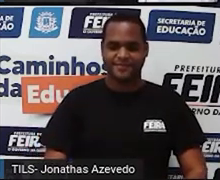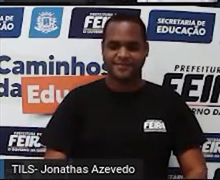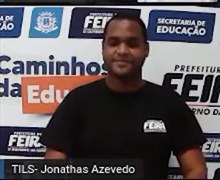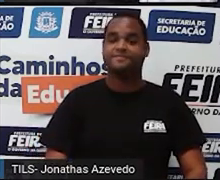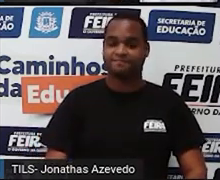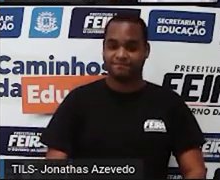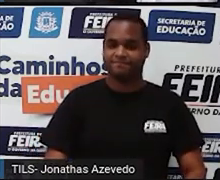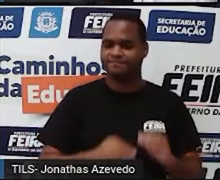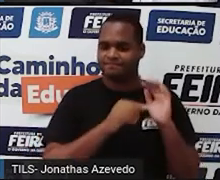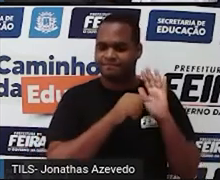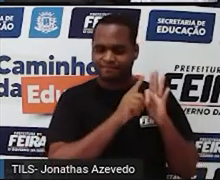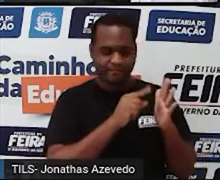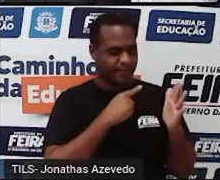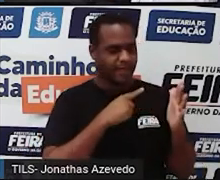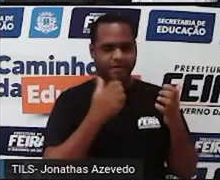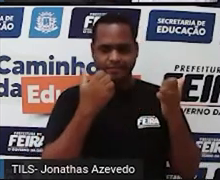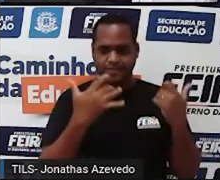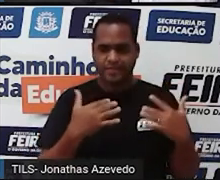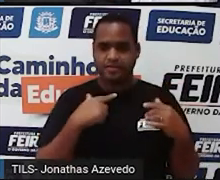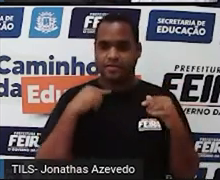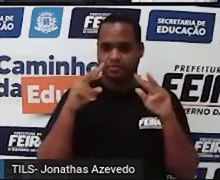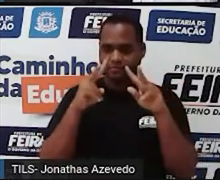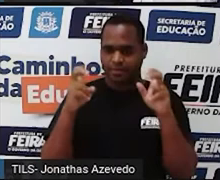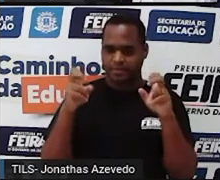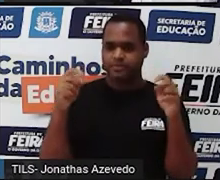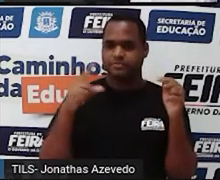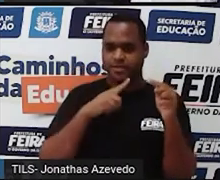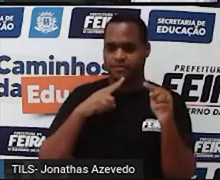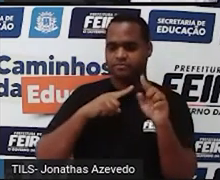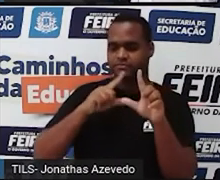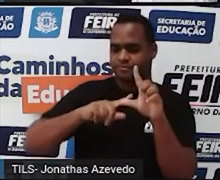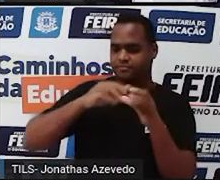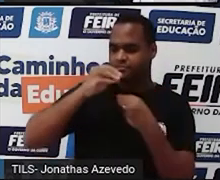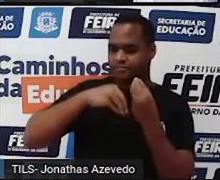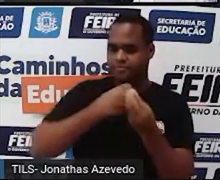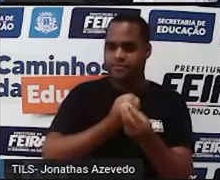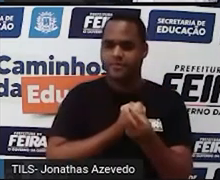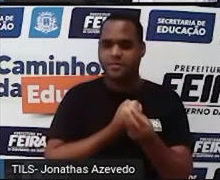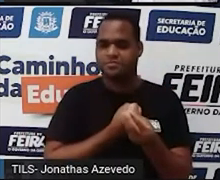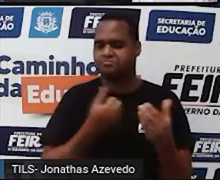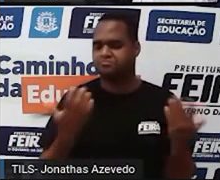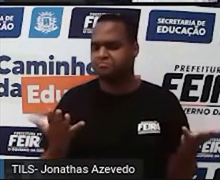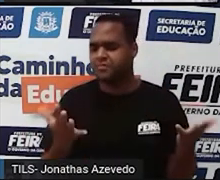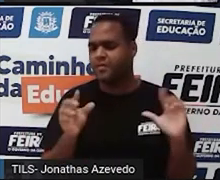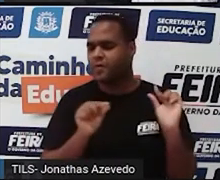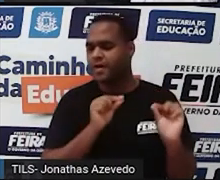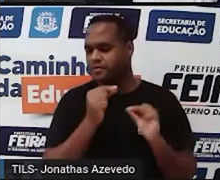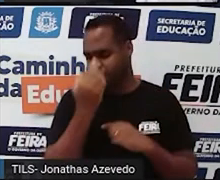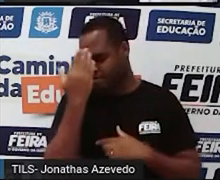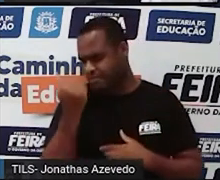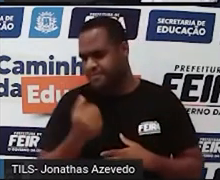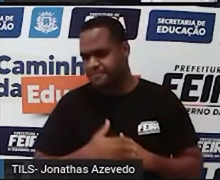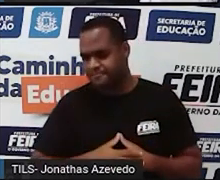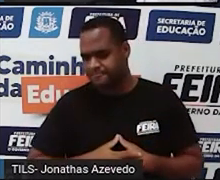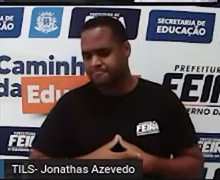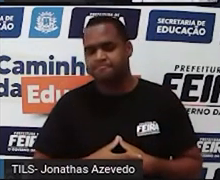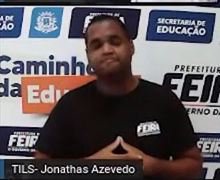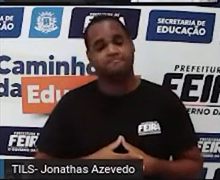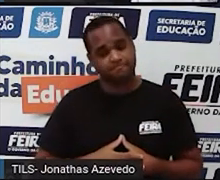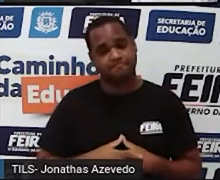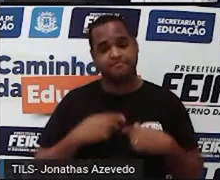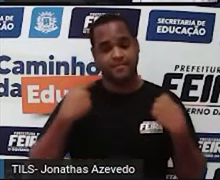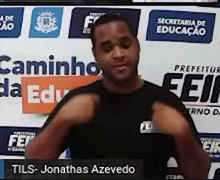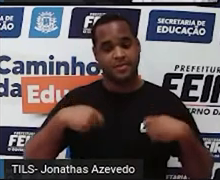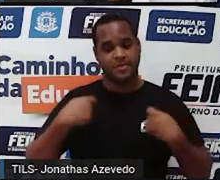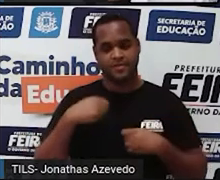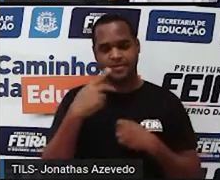tem a ver com esse tema álgebra, certo? E como é que eu quero fazer isso? Bom, eu vou precisar que